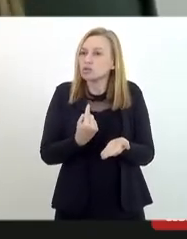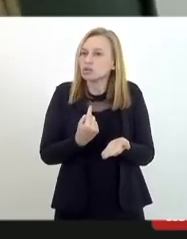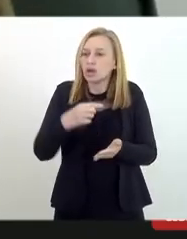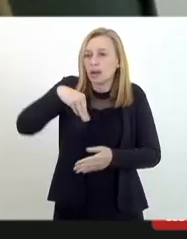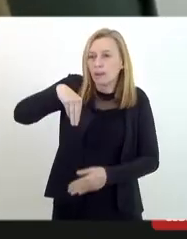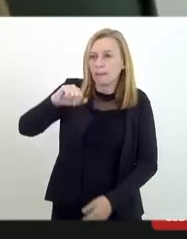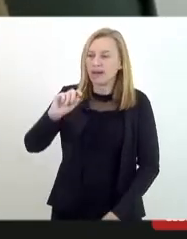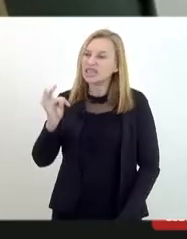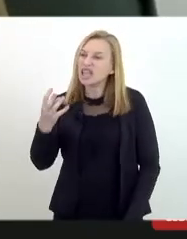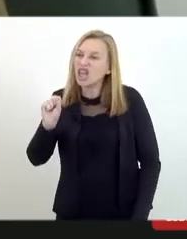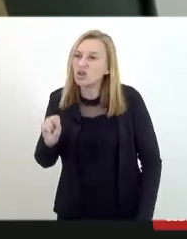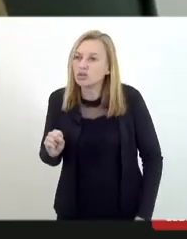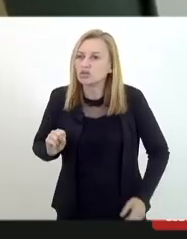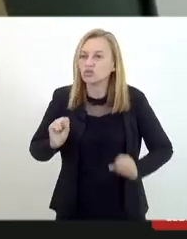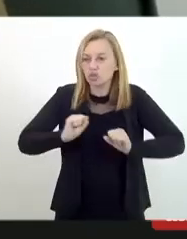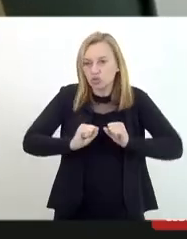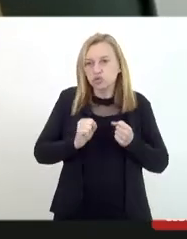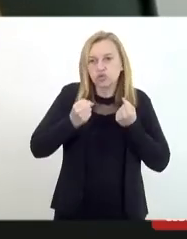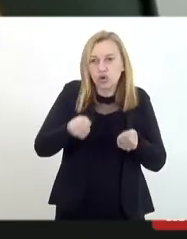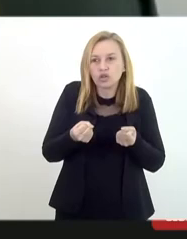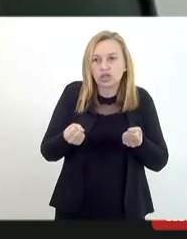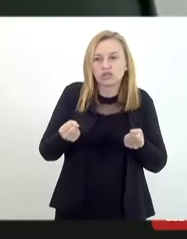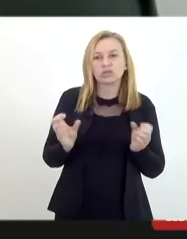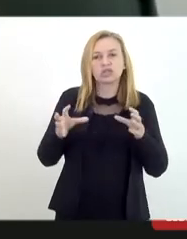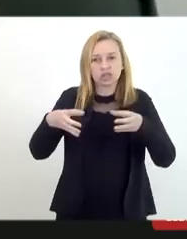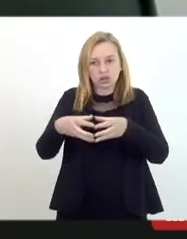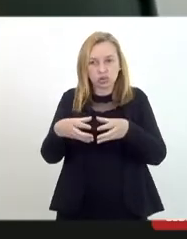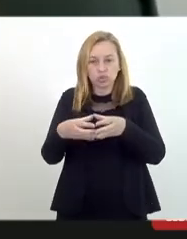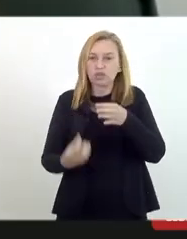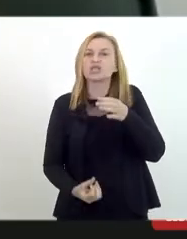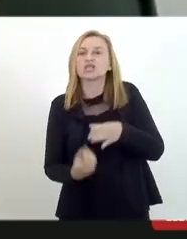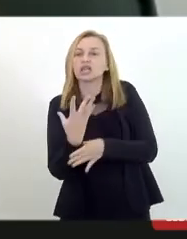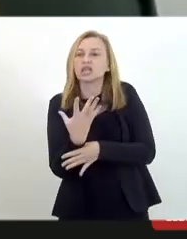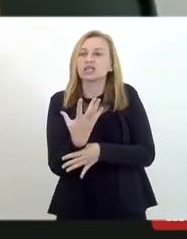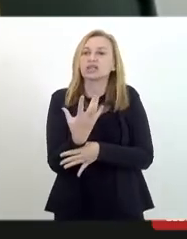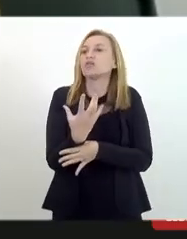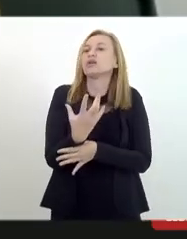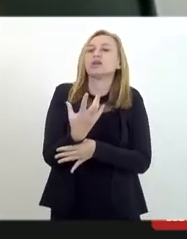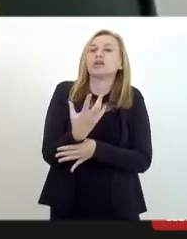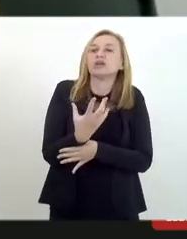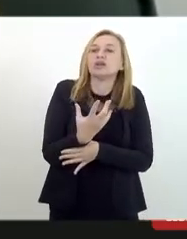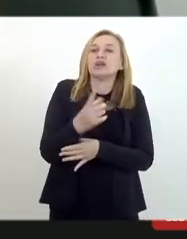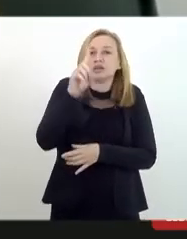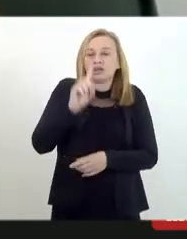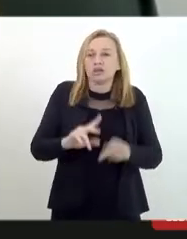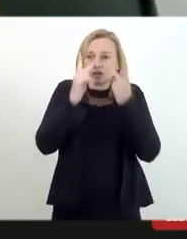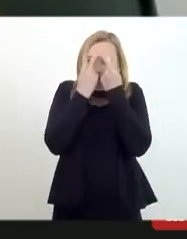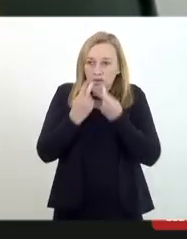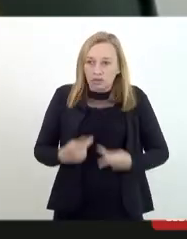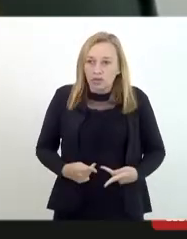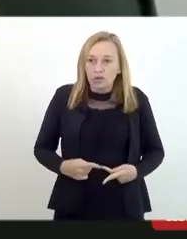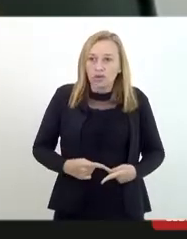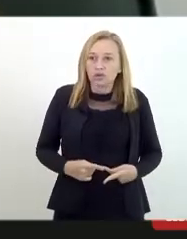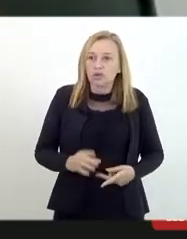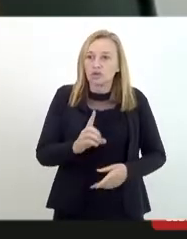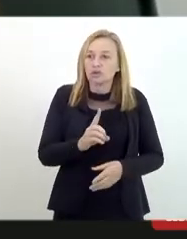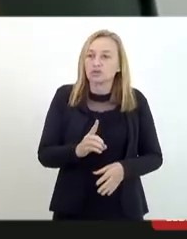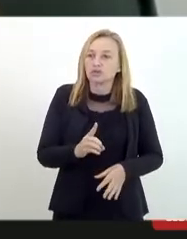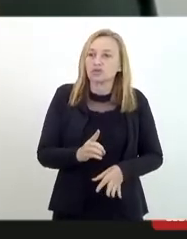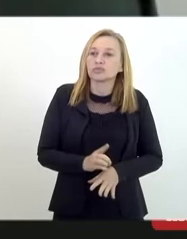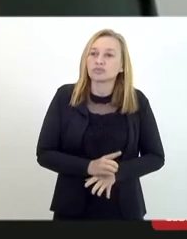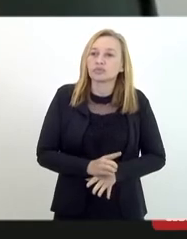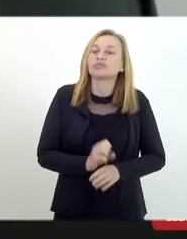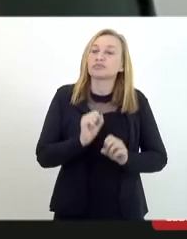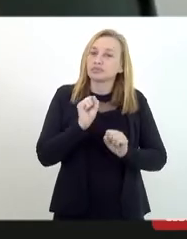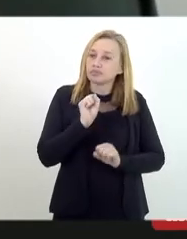Matheus Quintal, para o fortalecimento desse núcleo, dessa criação dos direitos humanos dos defensores, para que ele possa,